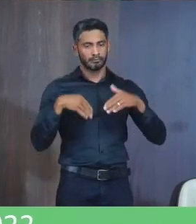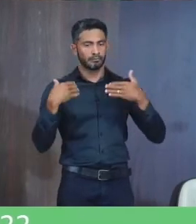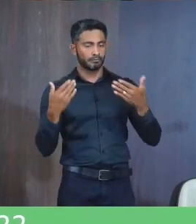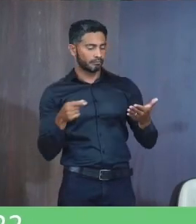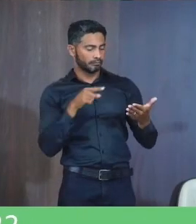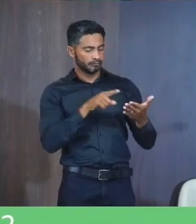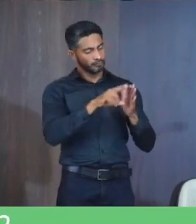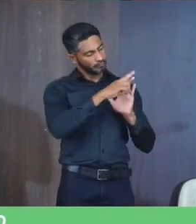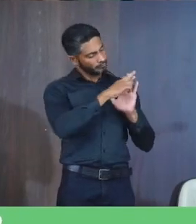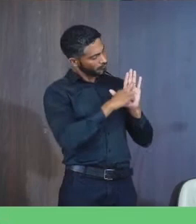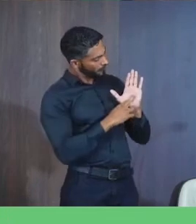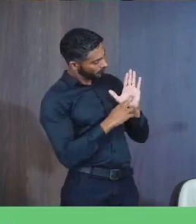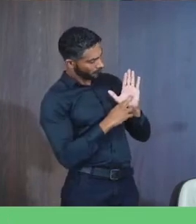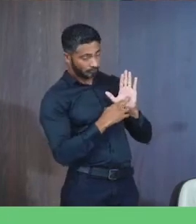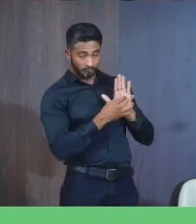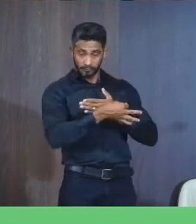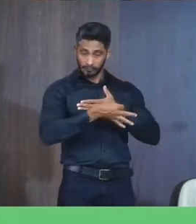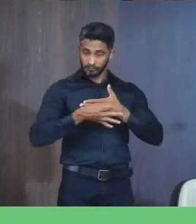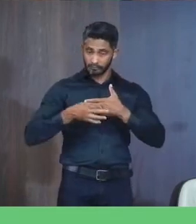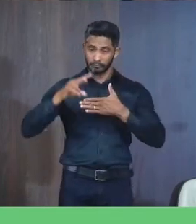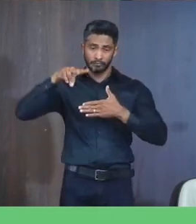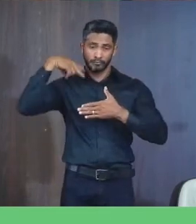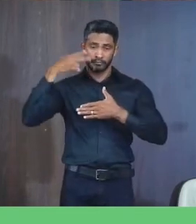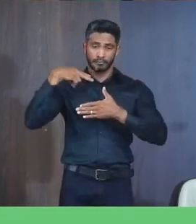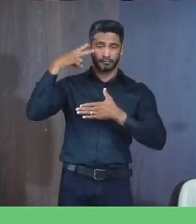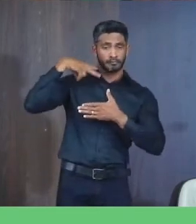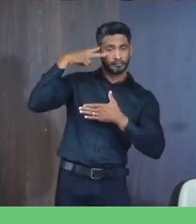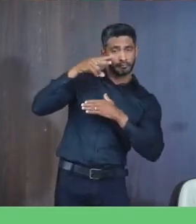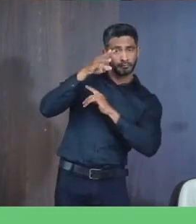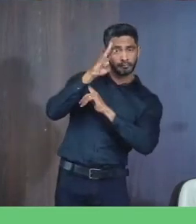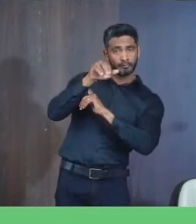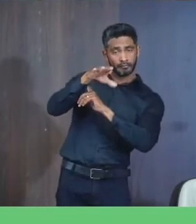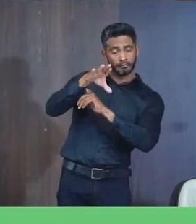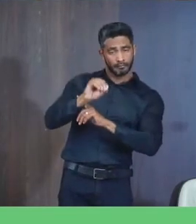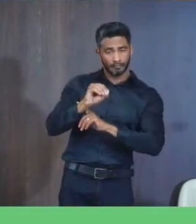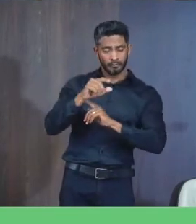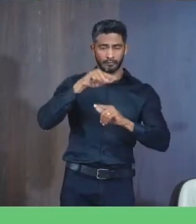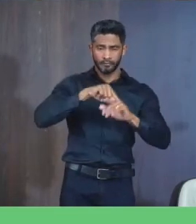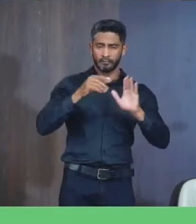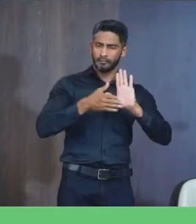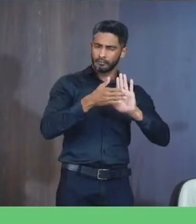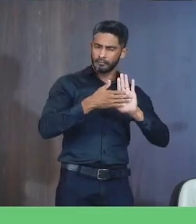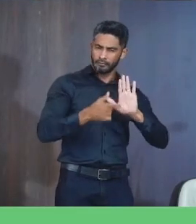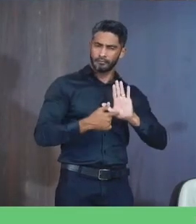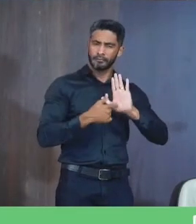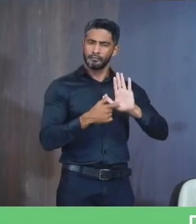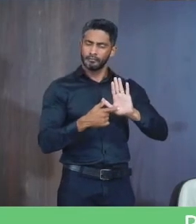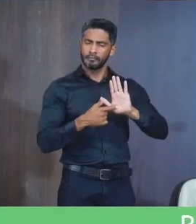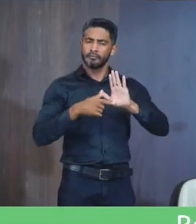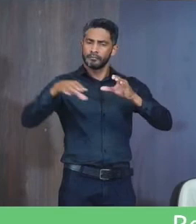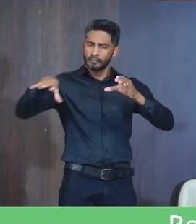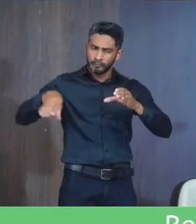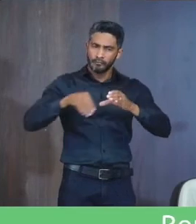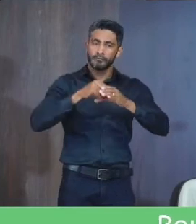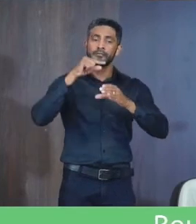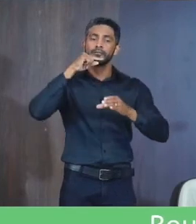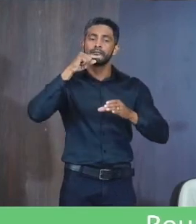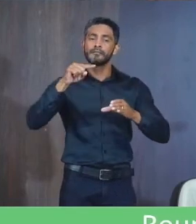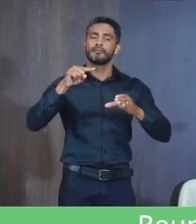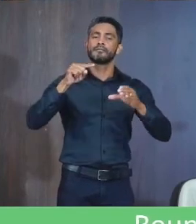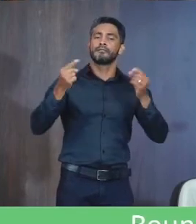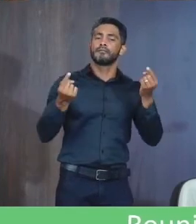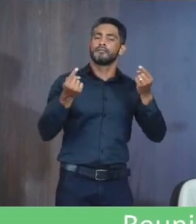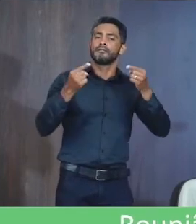Relatório De autoria Do vereador Bruno Henrique Oliveira Mendes O projeto de lei citado Trata de instituição Da semana municipal De